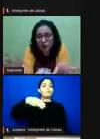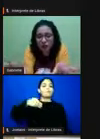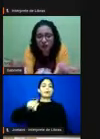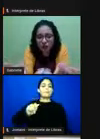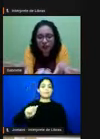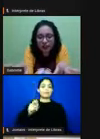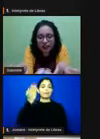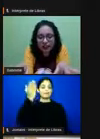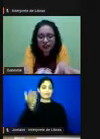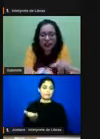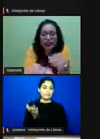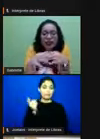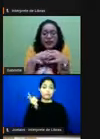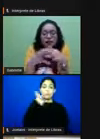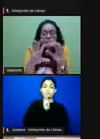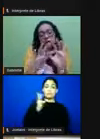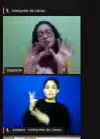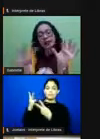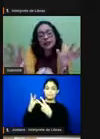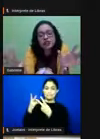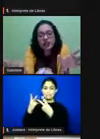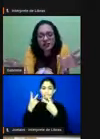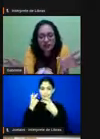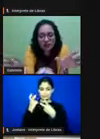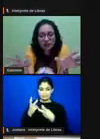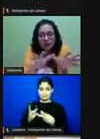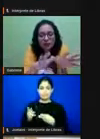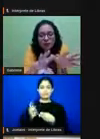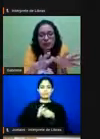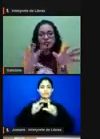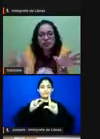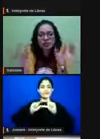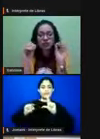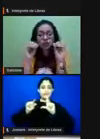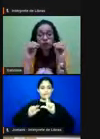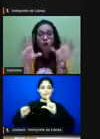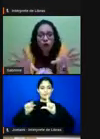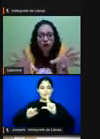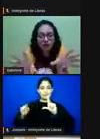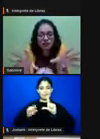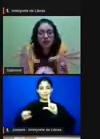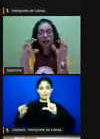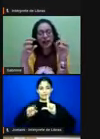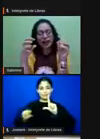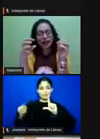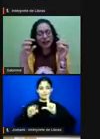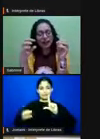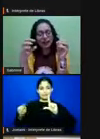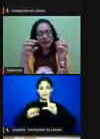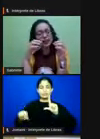mapa, na parte inferior dele ali, né? Que a gente tem uma legenda, uma legenda de cores